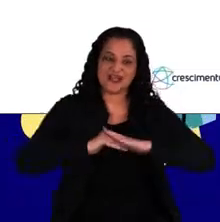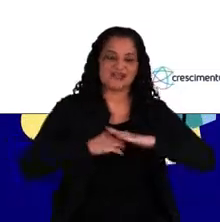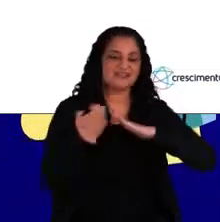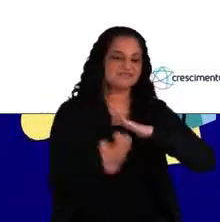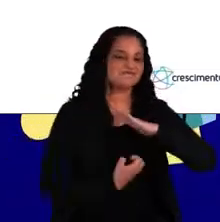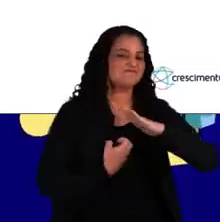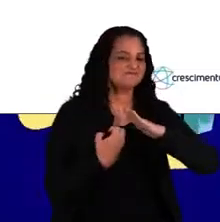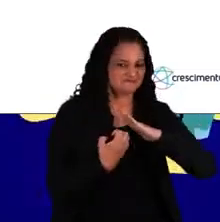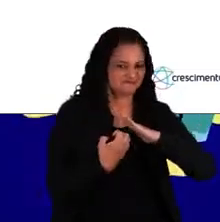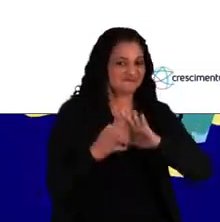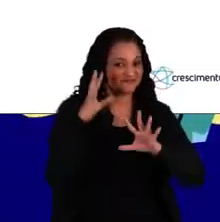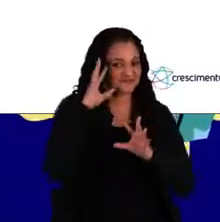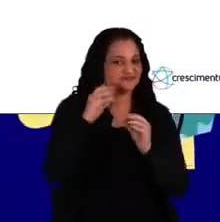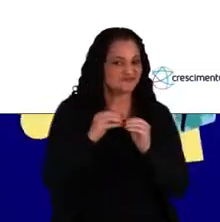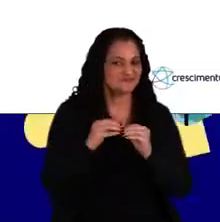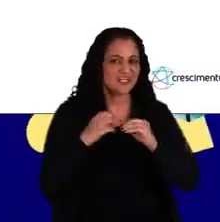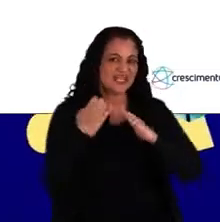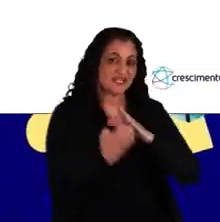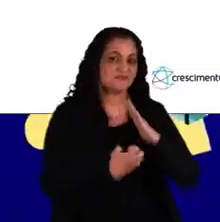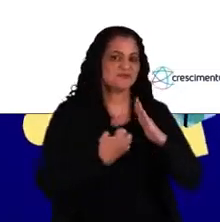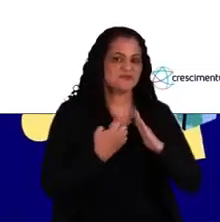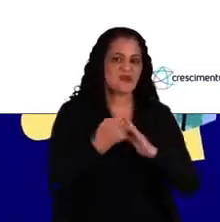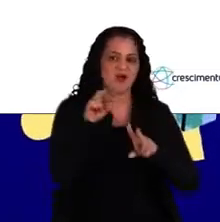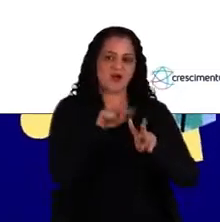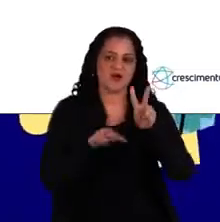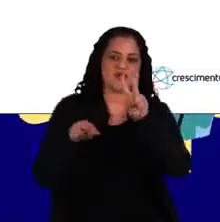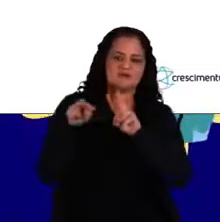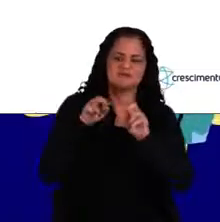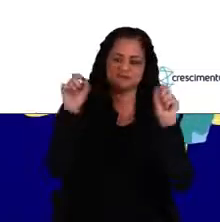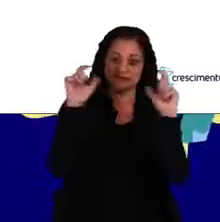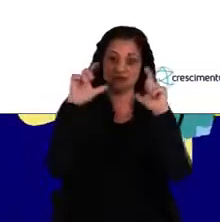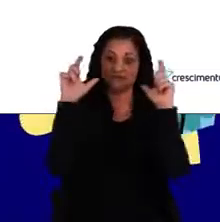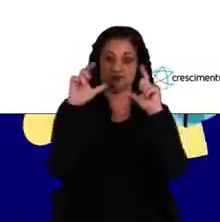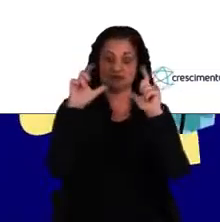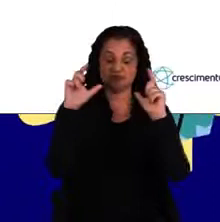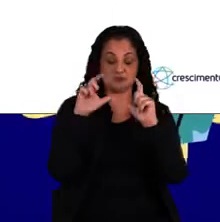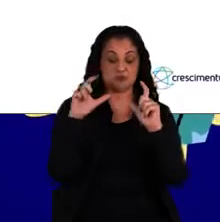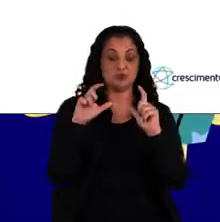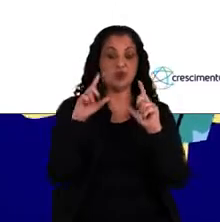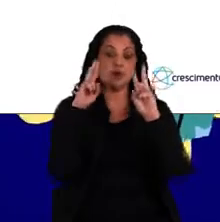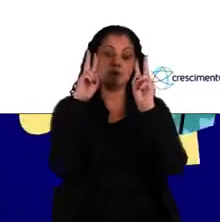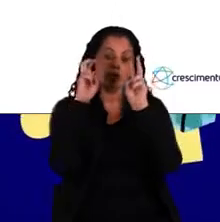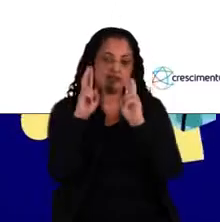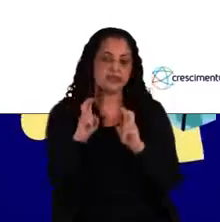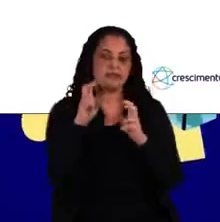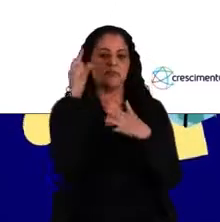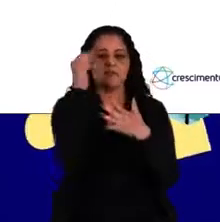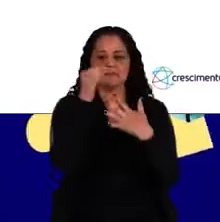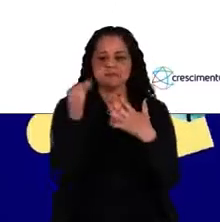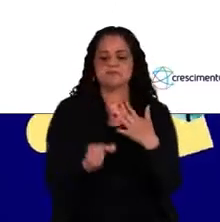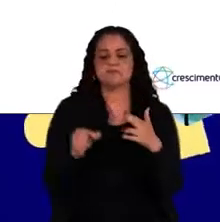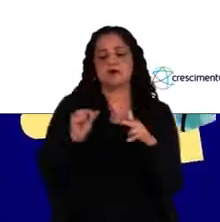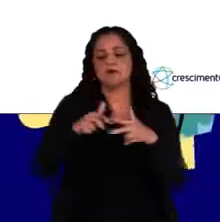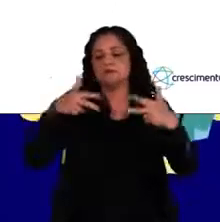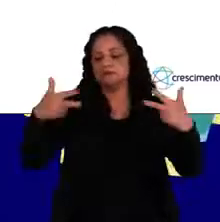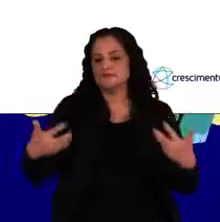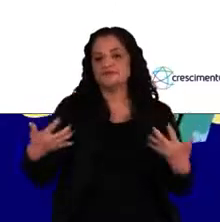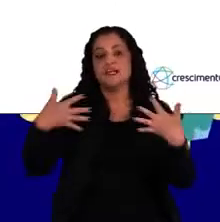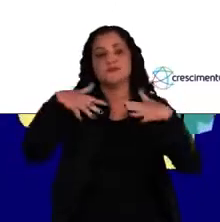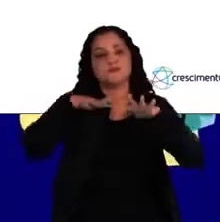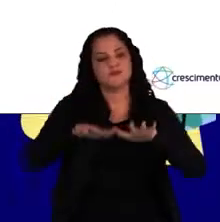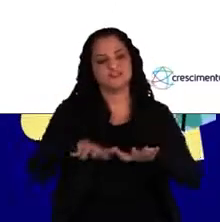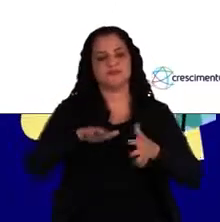organizacionais. Então, empresas que olham mais ativamente para questões relacionadas à diversidade e